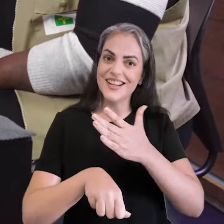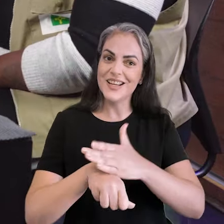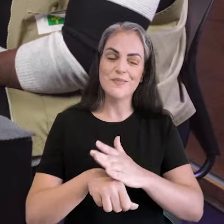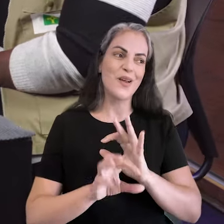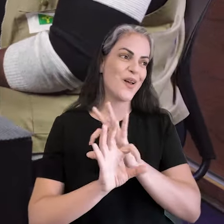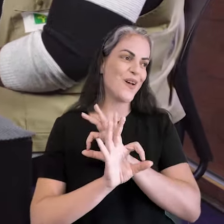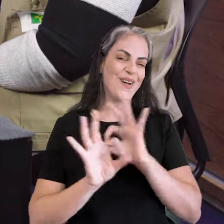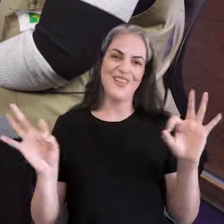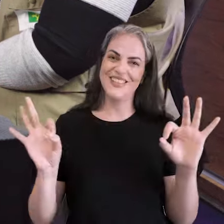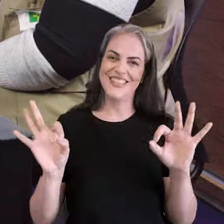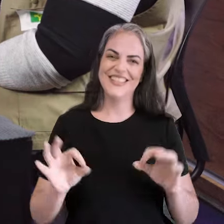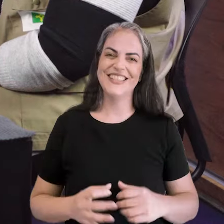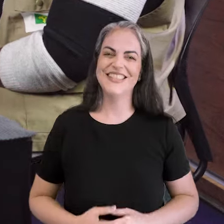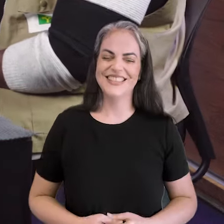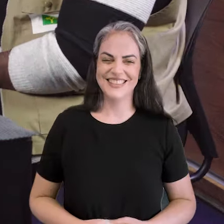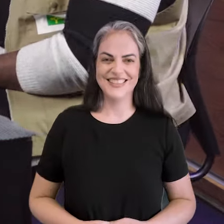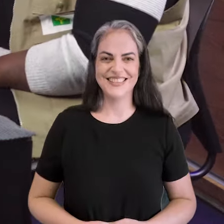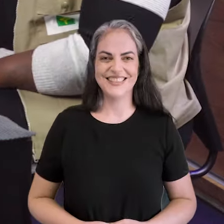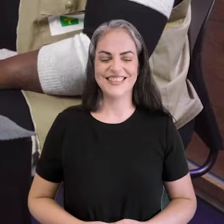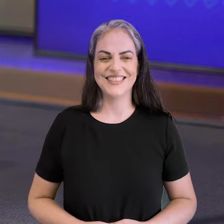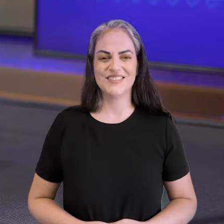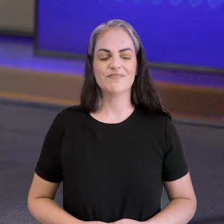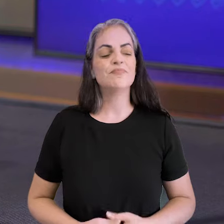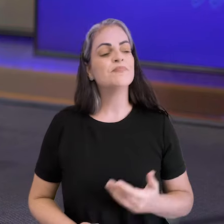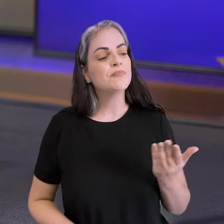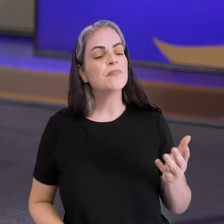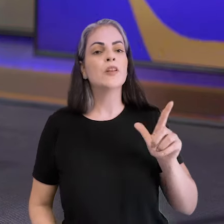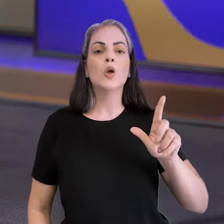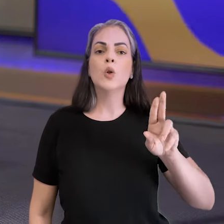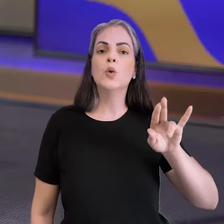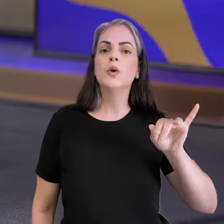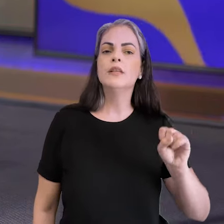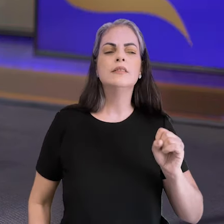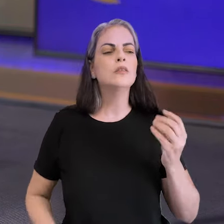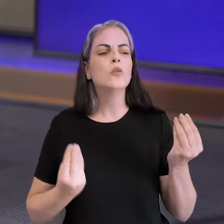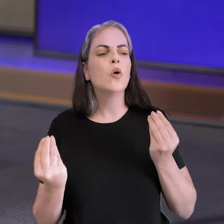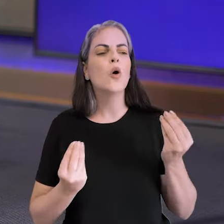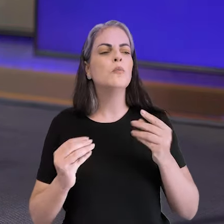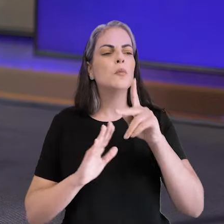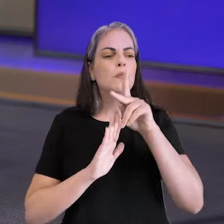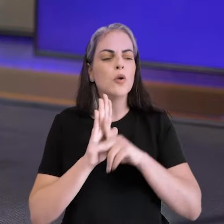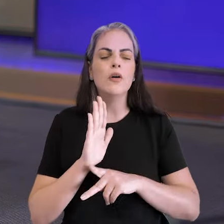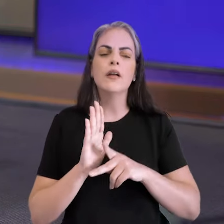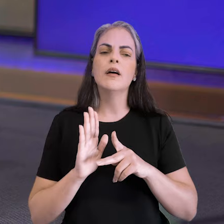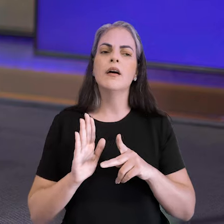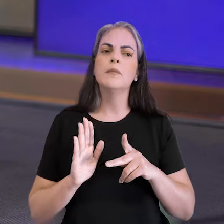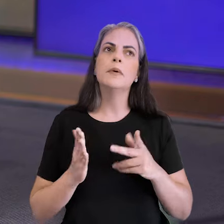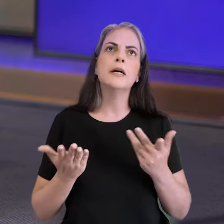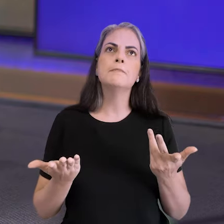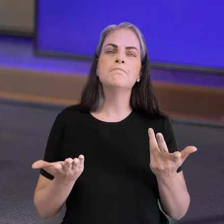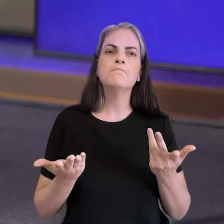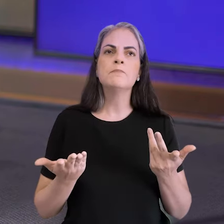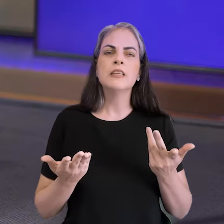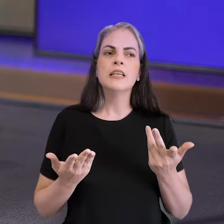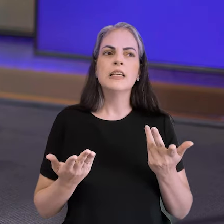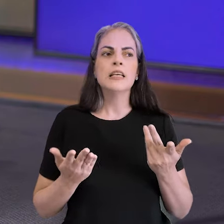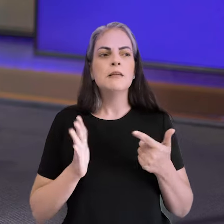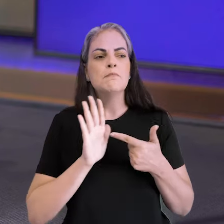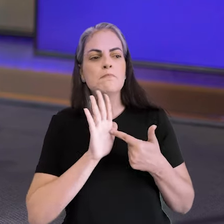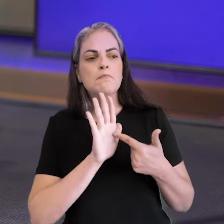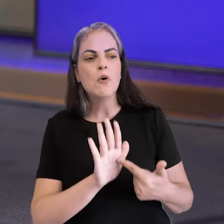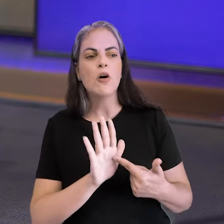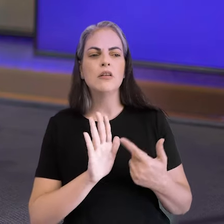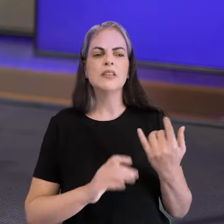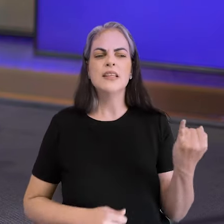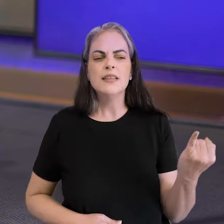tudo que precisava. E, Luiz, como o programa de formação apresenta para os agentes a